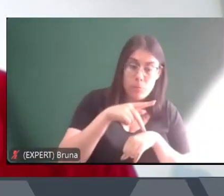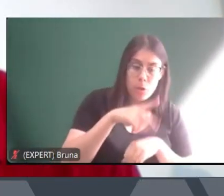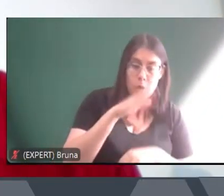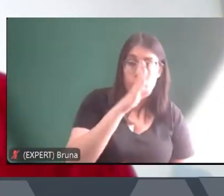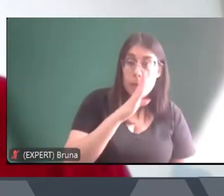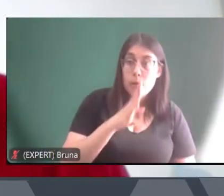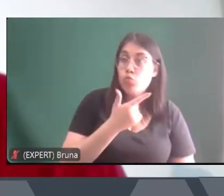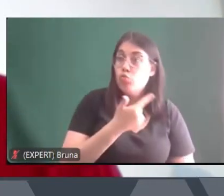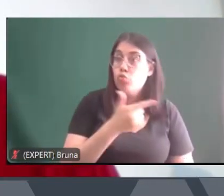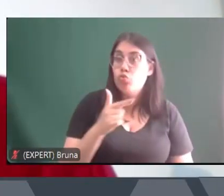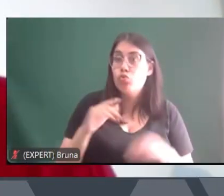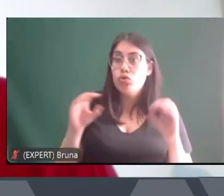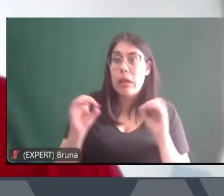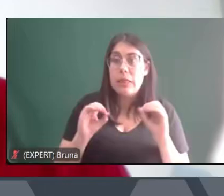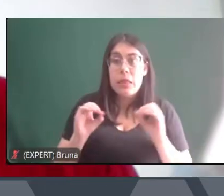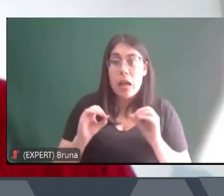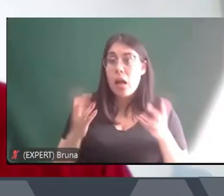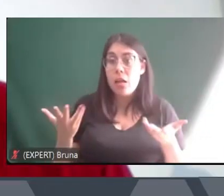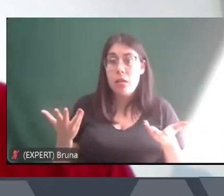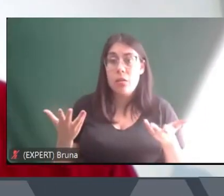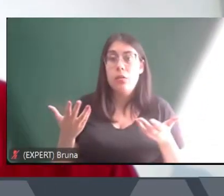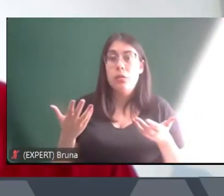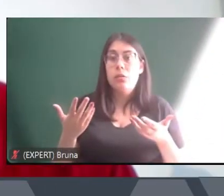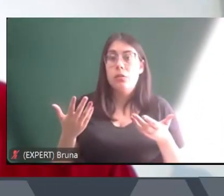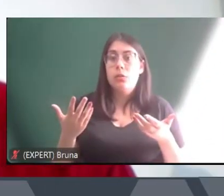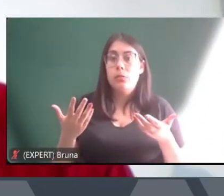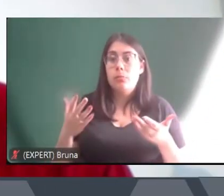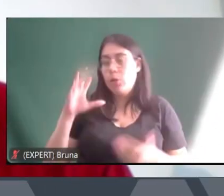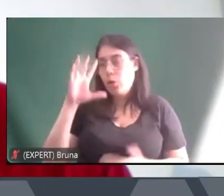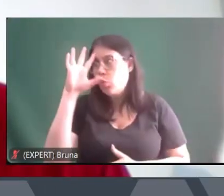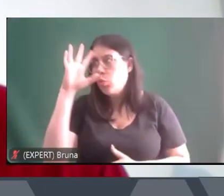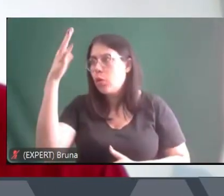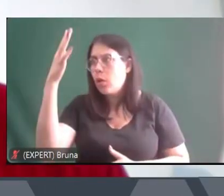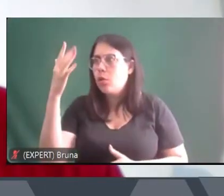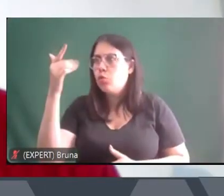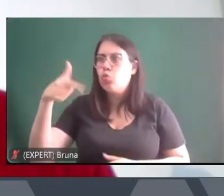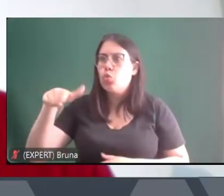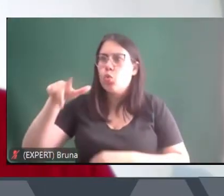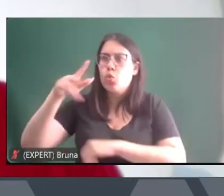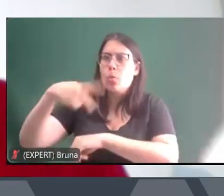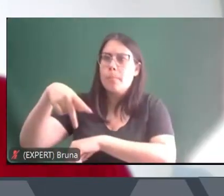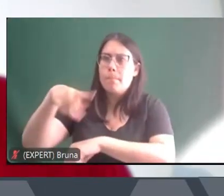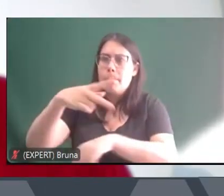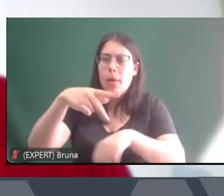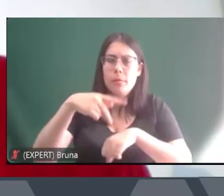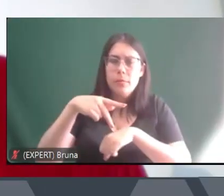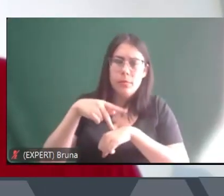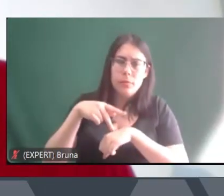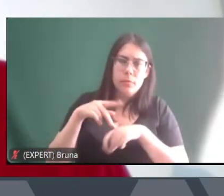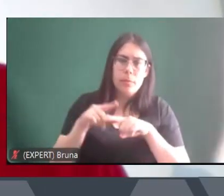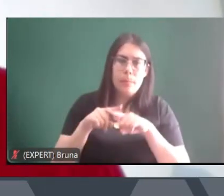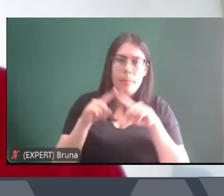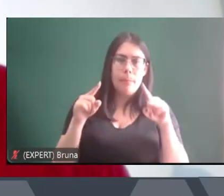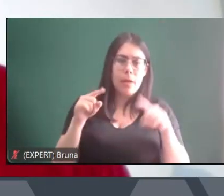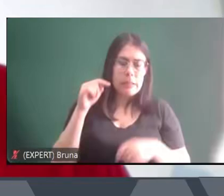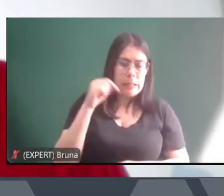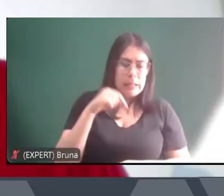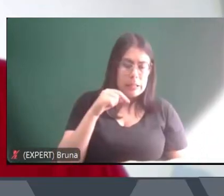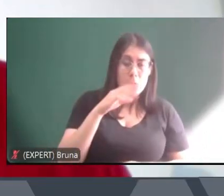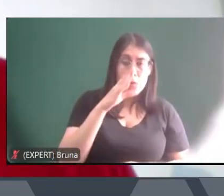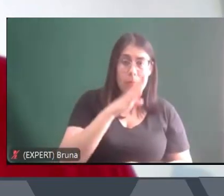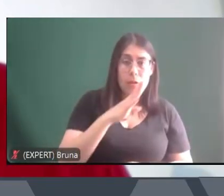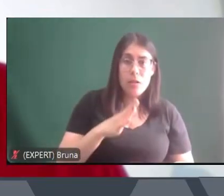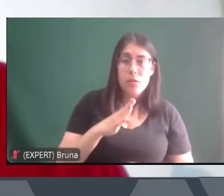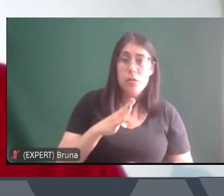atávico, como existem em outros lugares do mundo, era o país com maior quantidade